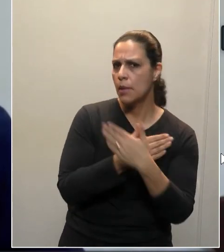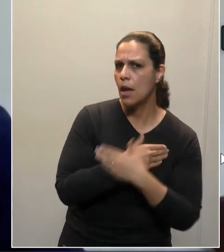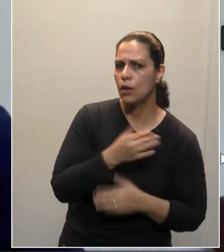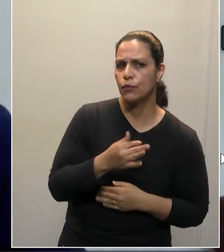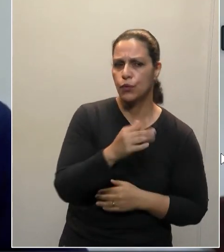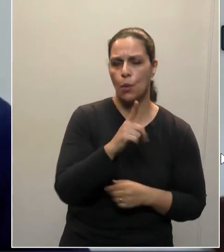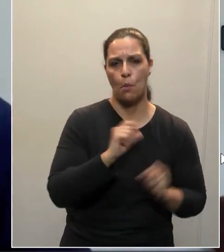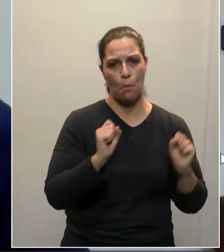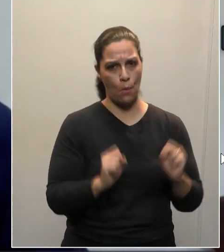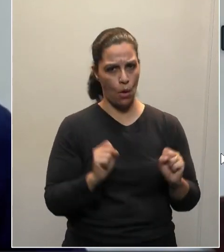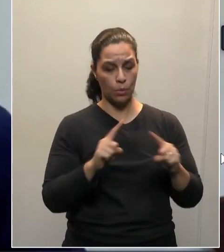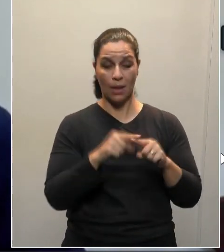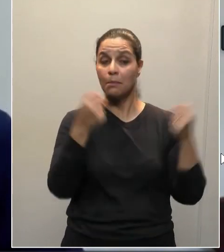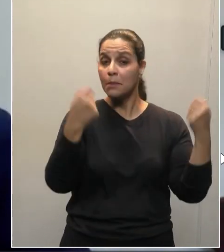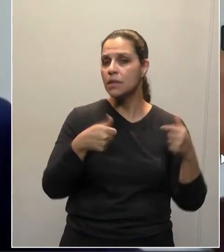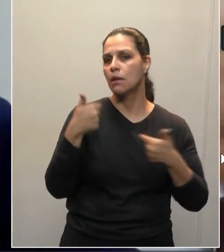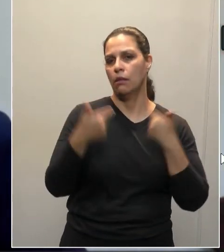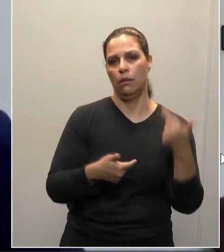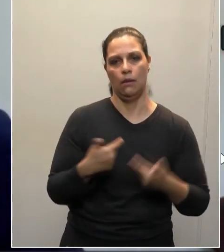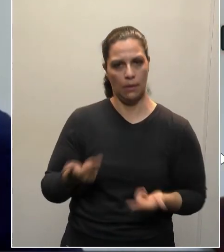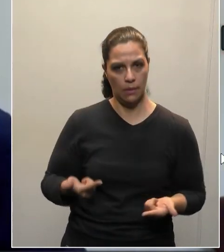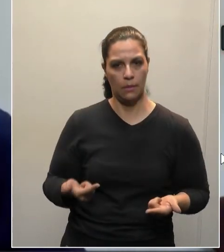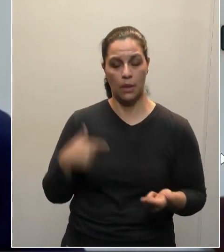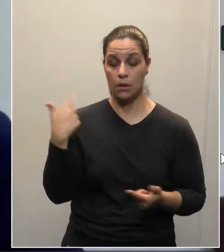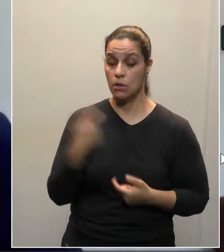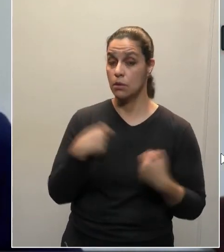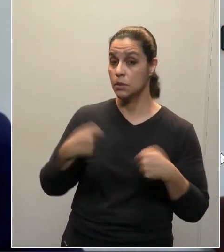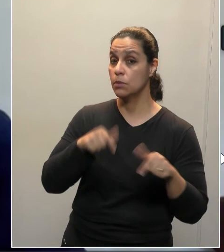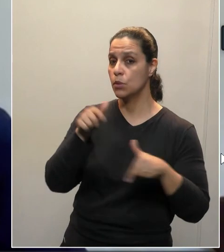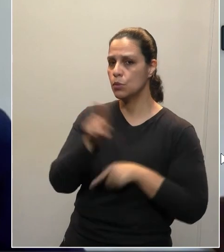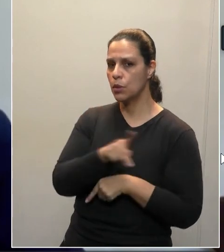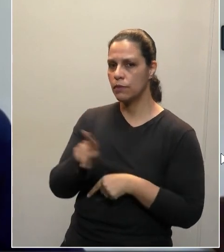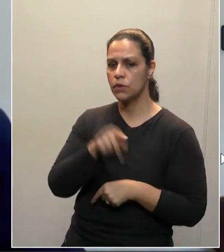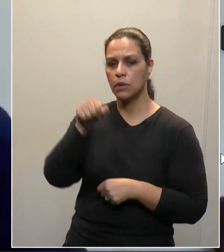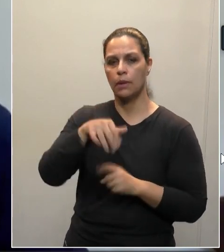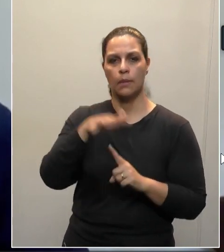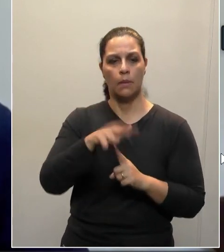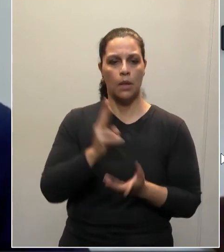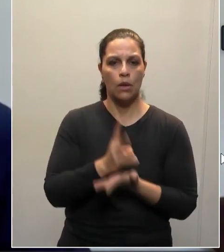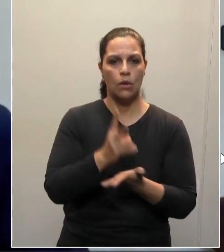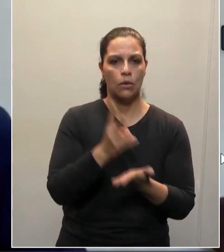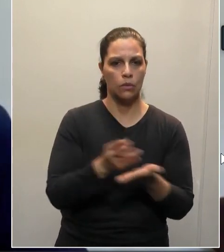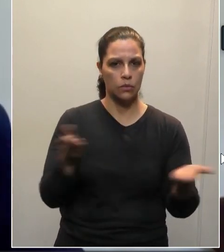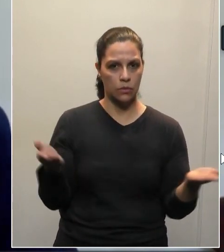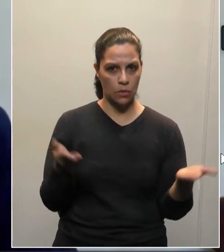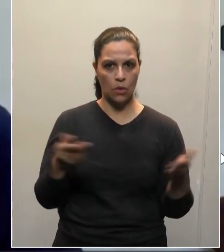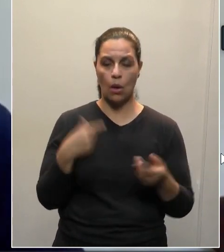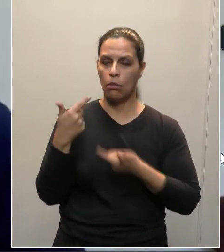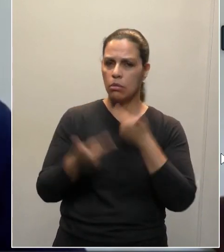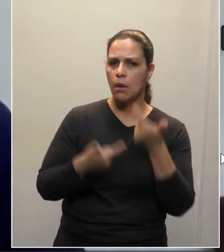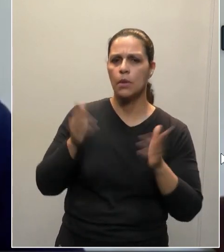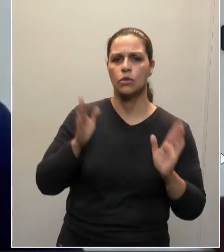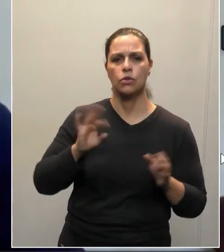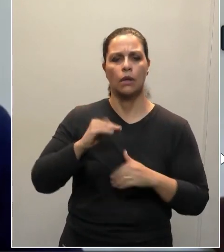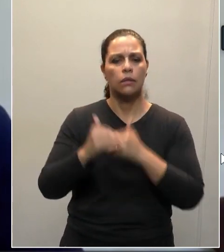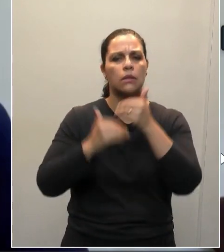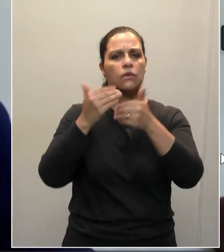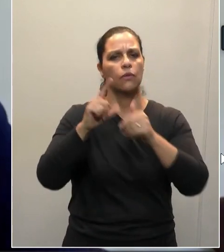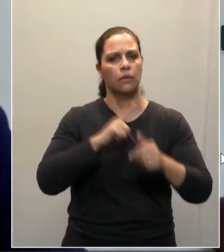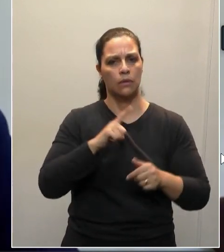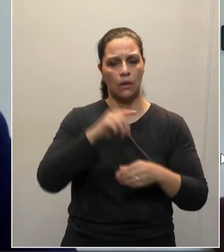que, de fato, precisa desse trabalho. E nós precisamos dos nossos professores do Paraná para dar continuidade ao bom trabalho que já é desenvolvido